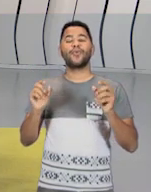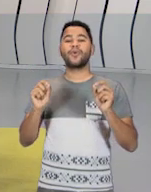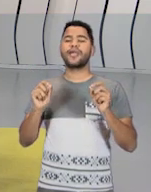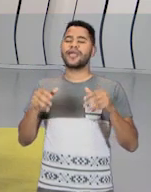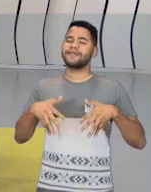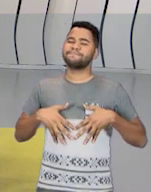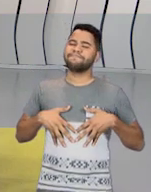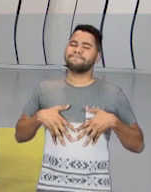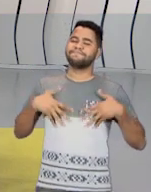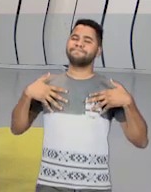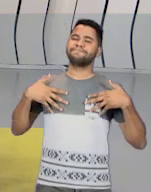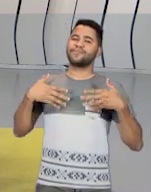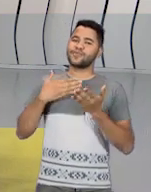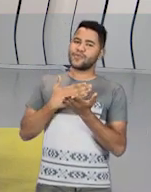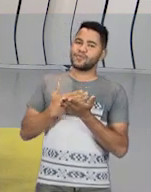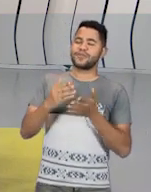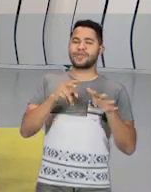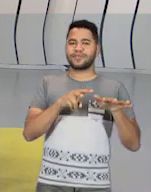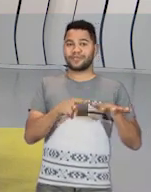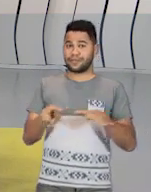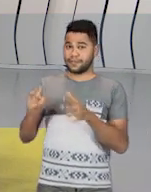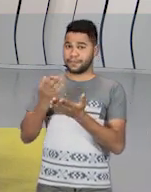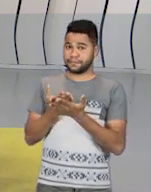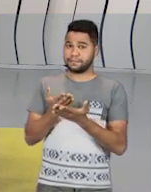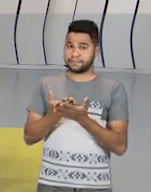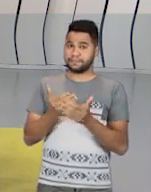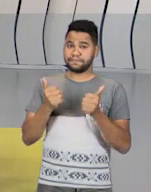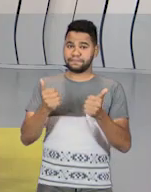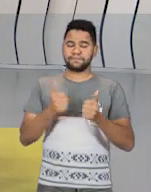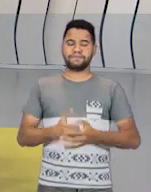começarmos mais uma semana de estudos. Vamos lá?